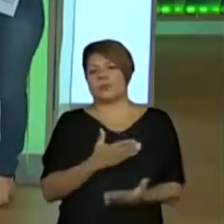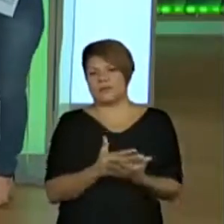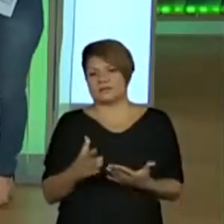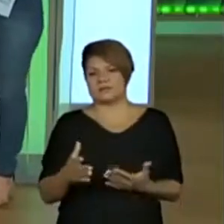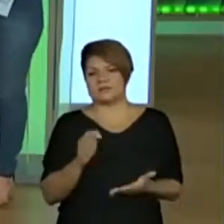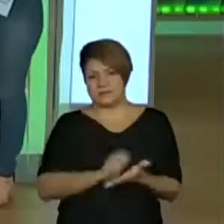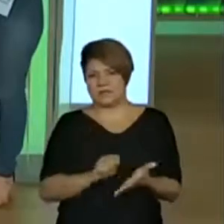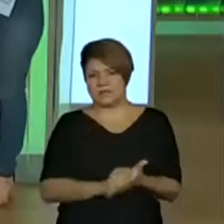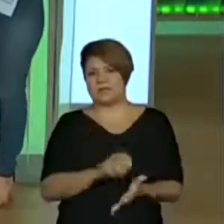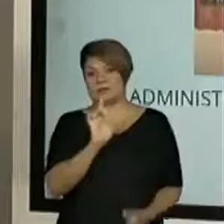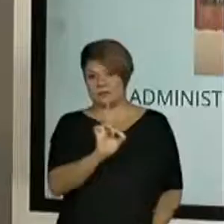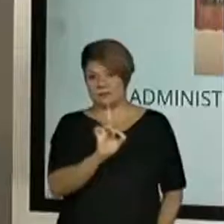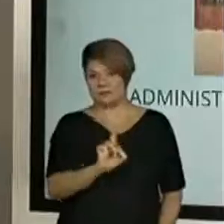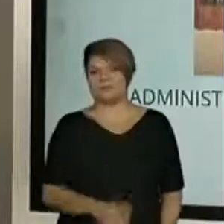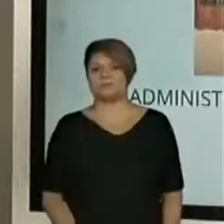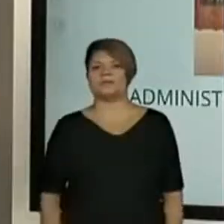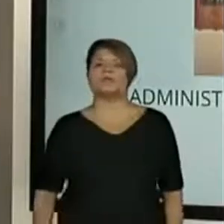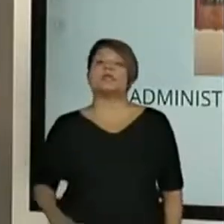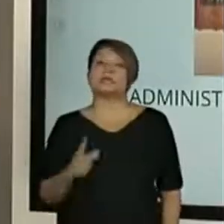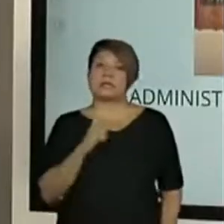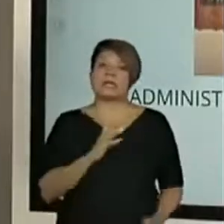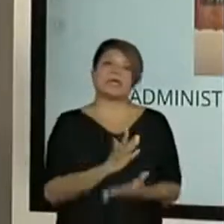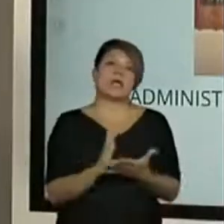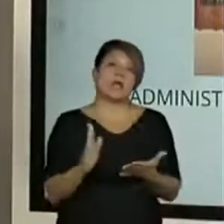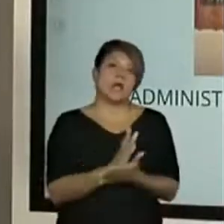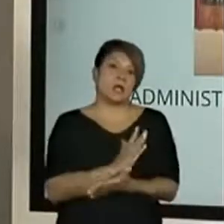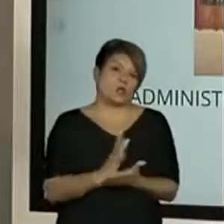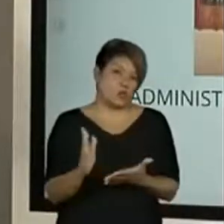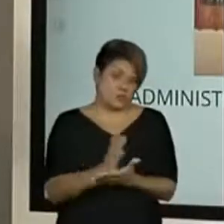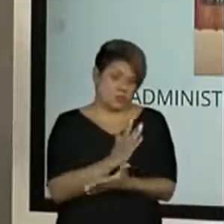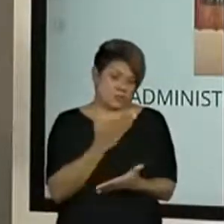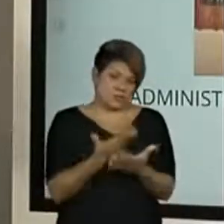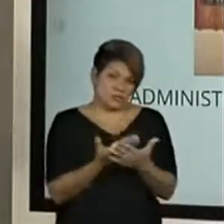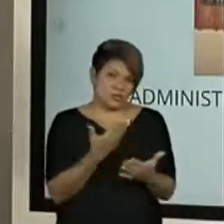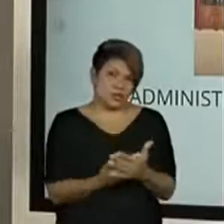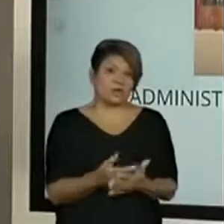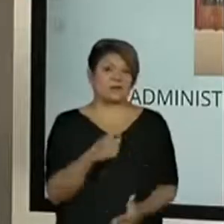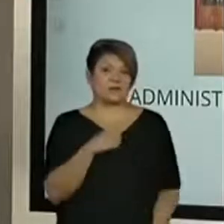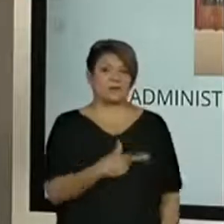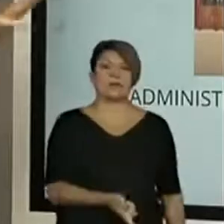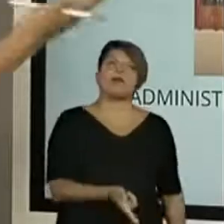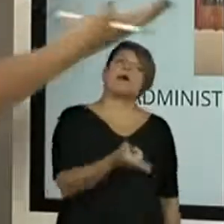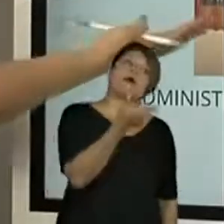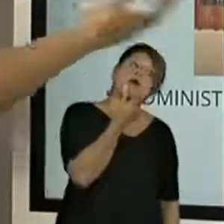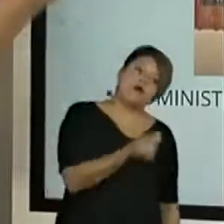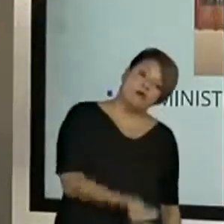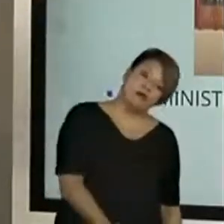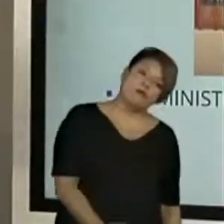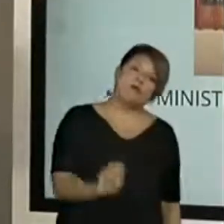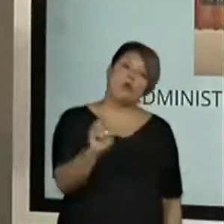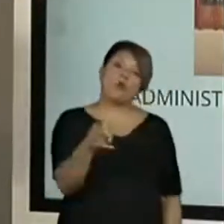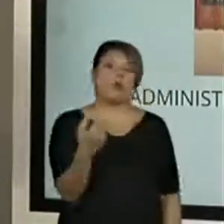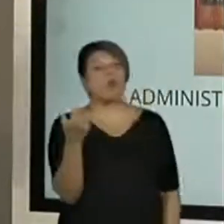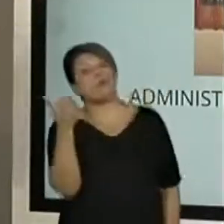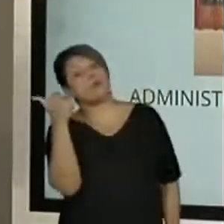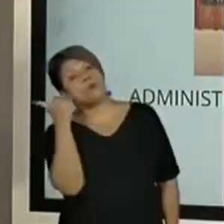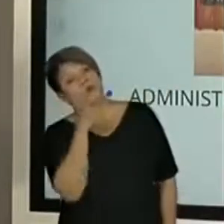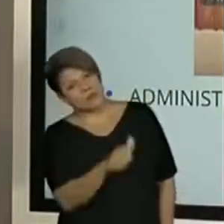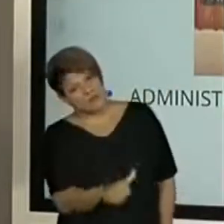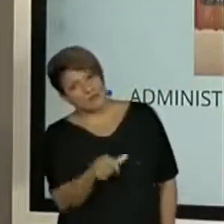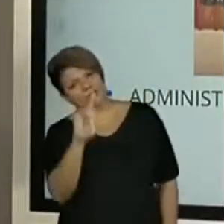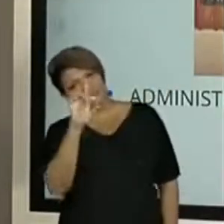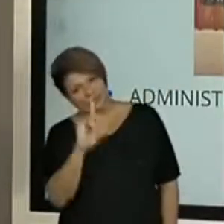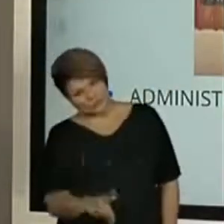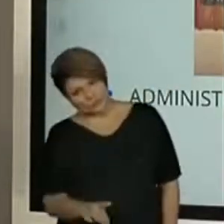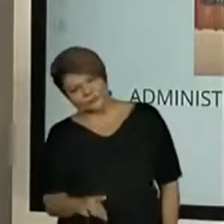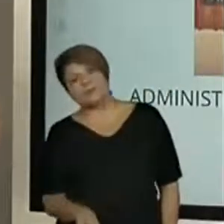Muito bem. Algumas escolas têm diretora, tá bom? Mas aqui na imagem a gente tem um homem, então